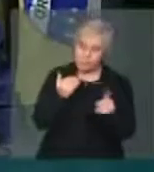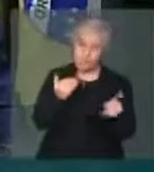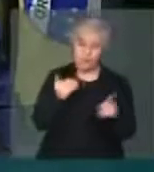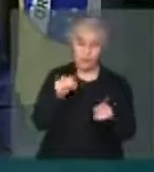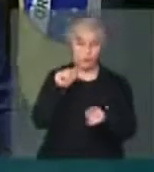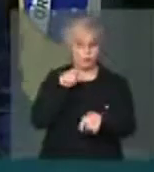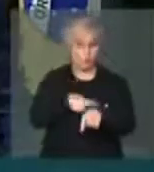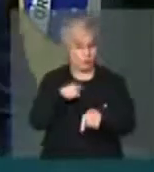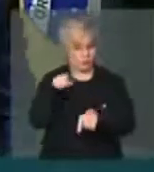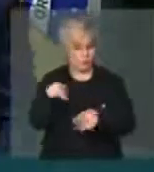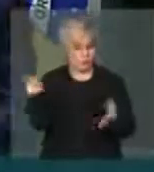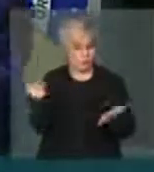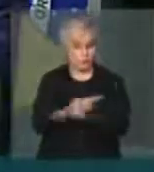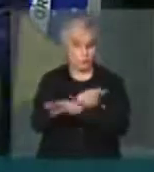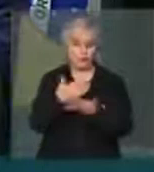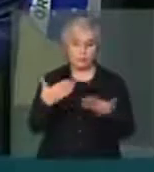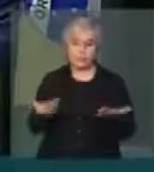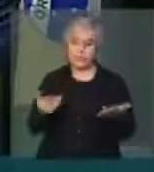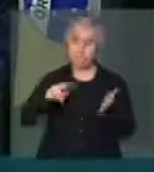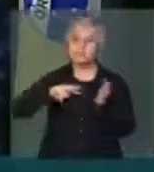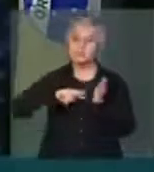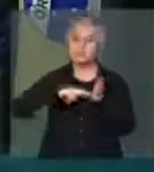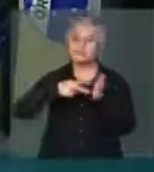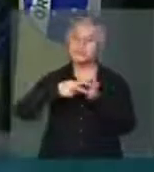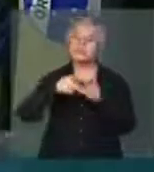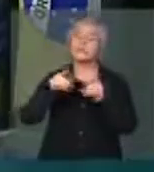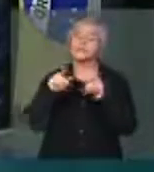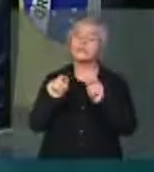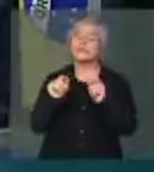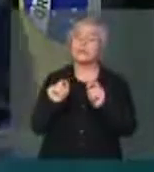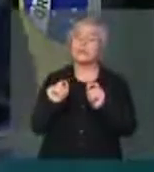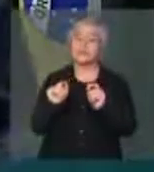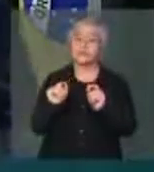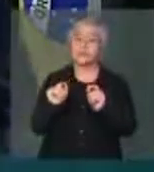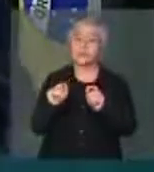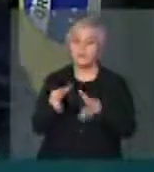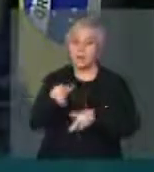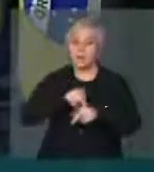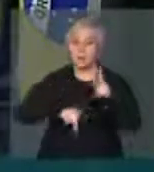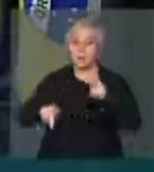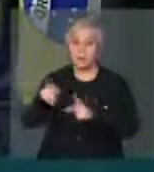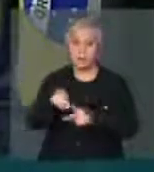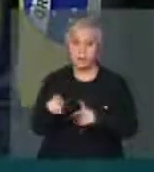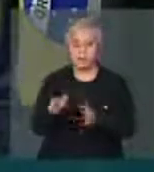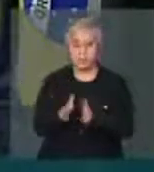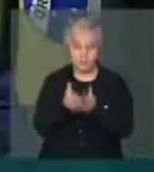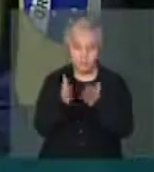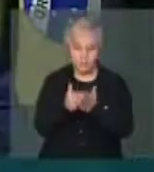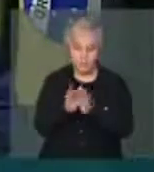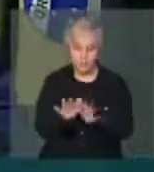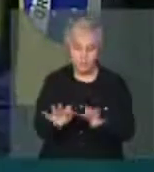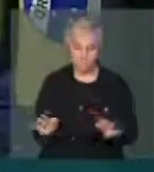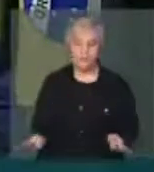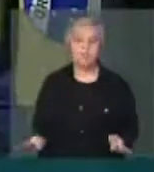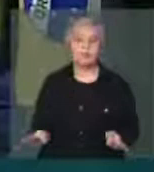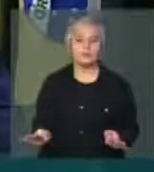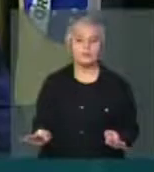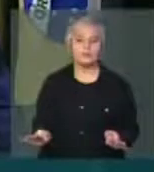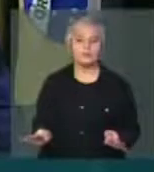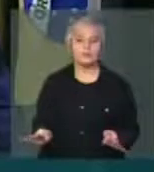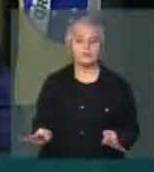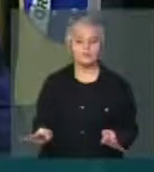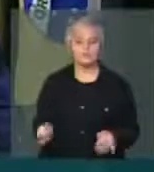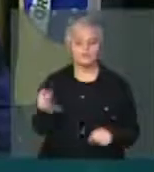isso acontece é porque a classe mais atingida a classe C e D de